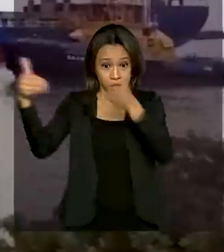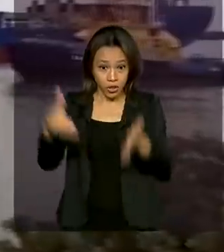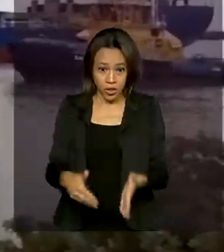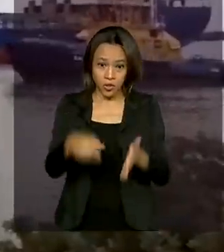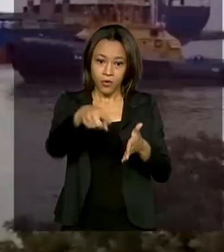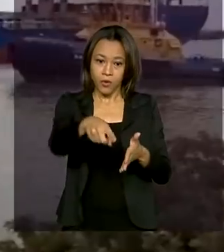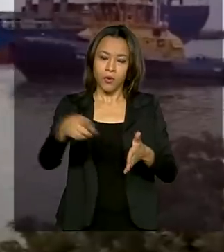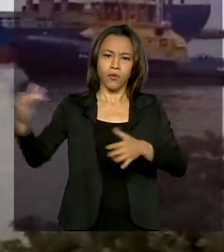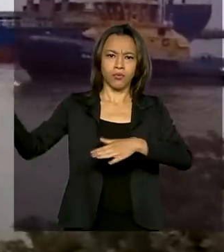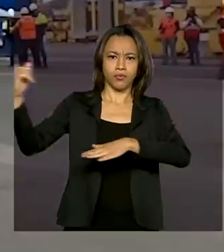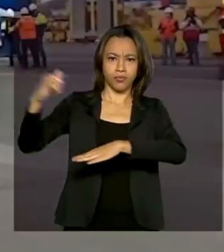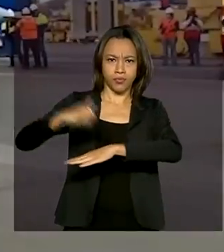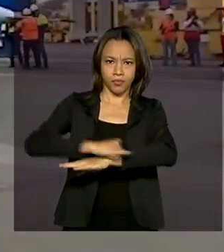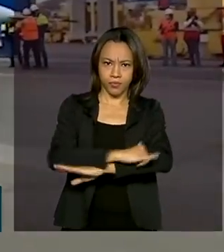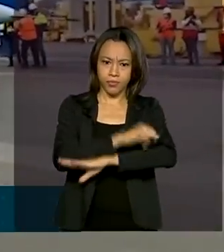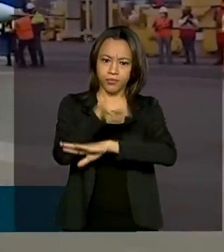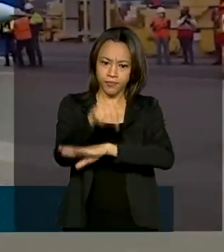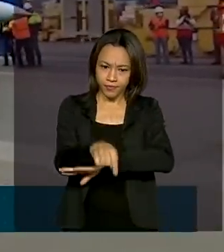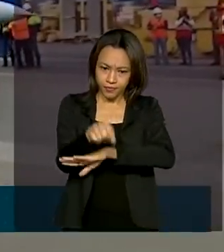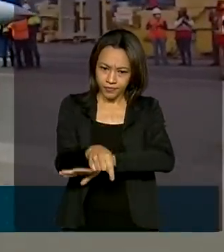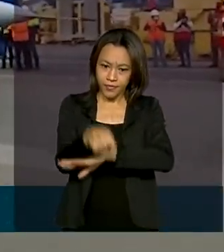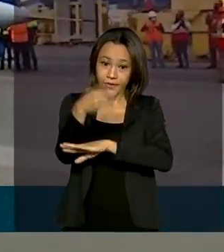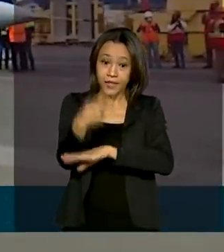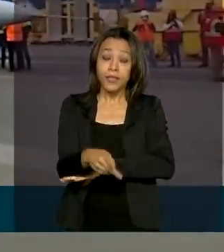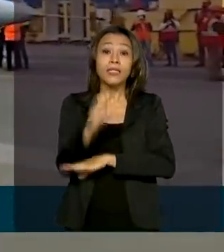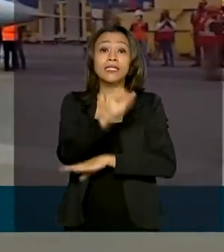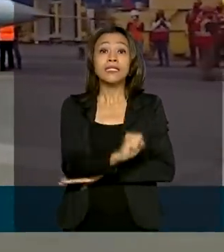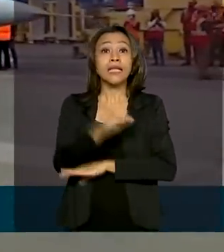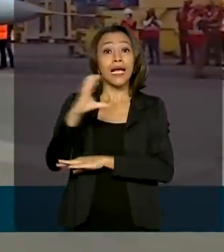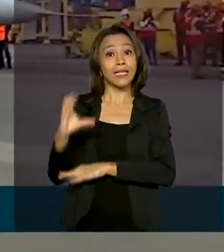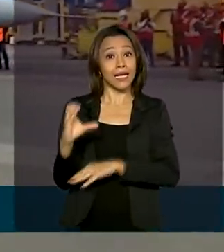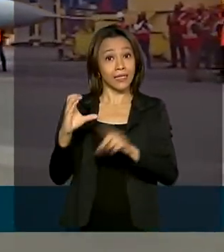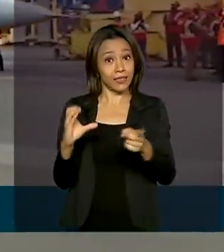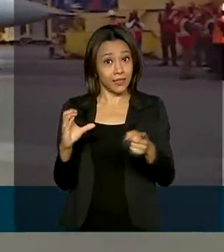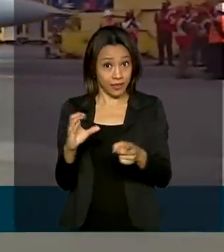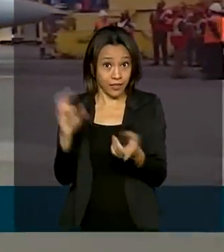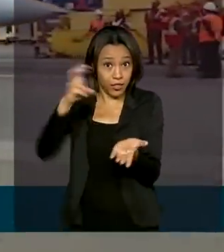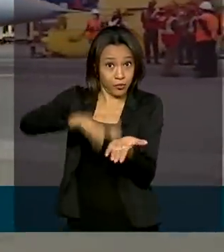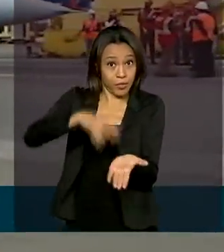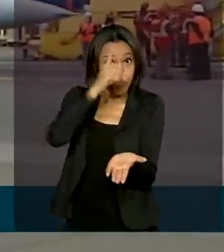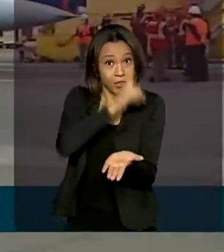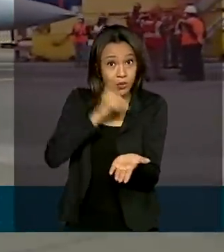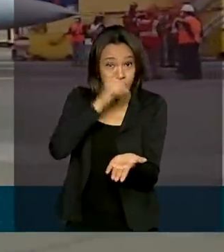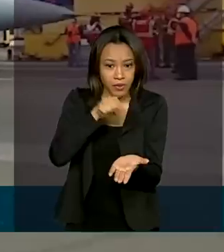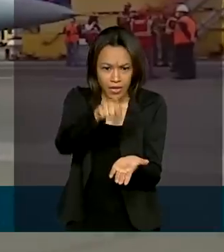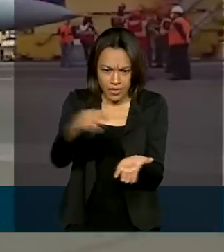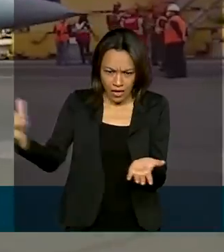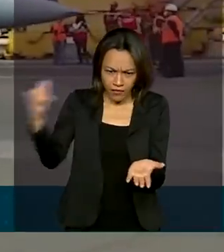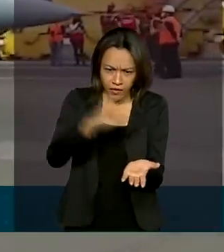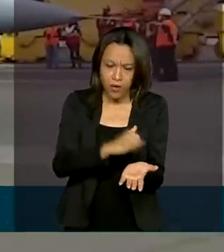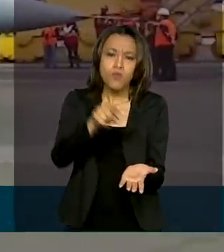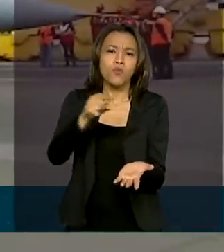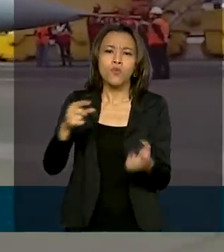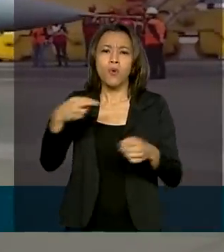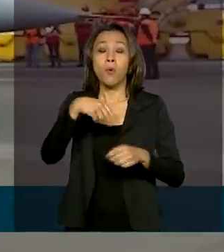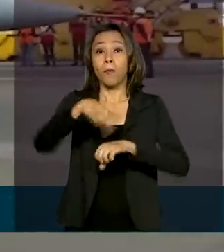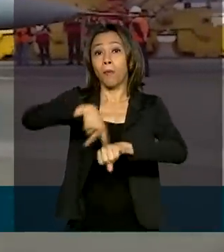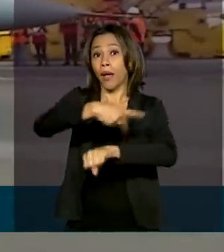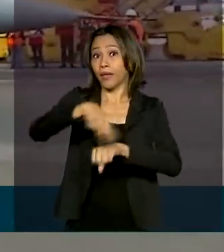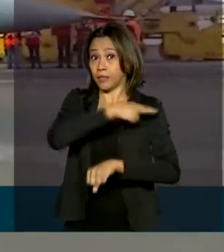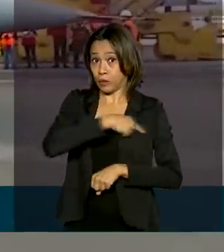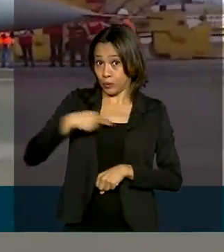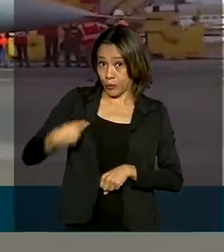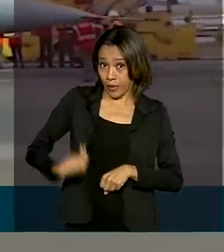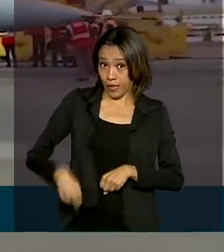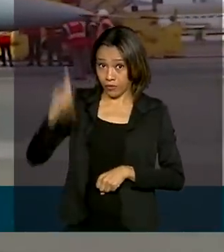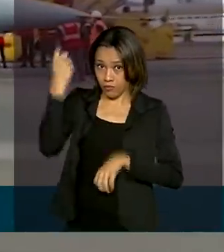Complexo Portuário de Itajaí e Navegantes, em Santa Catarina, na manhã deste domingo. O avião veio da Suécia, onde foi fabricado